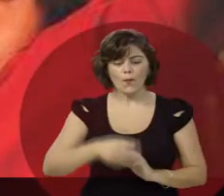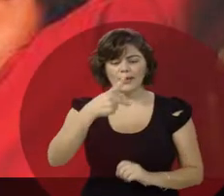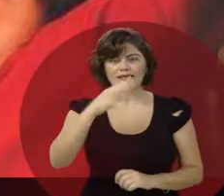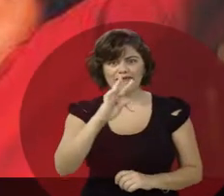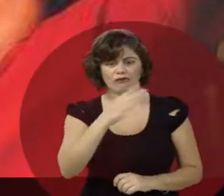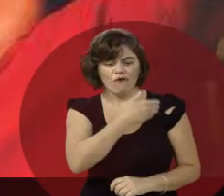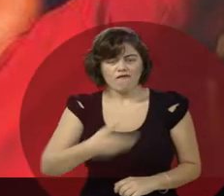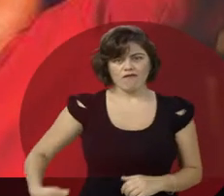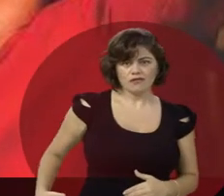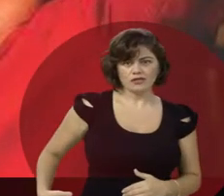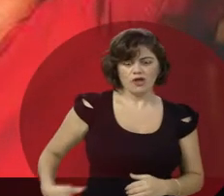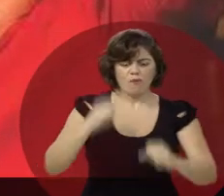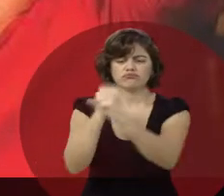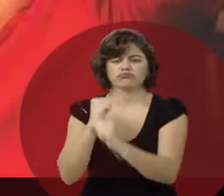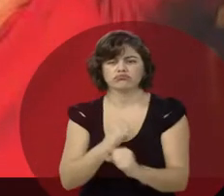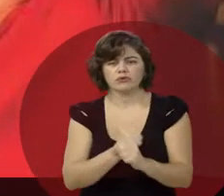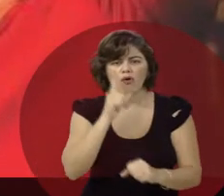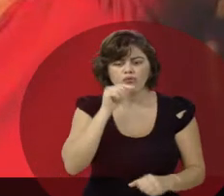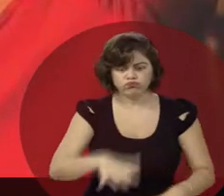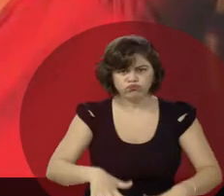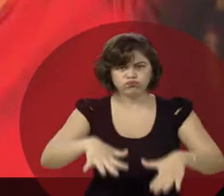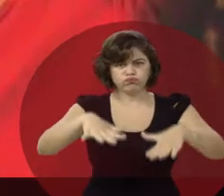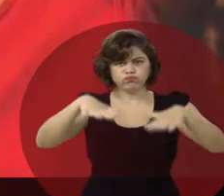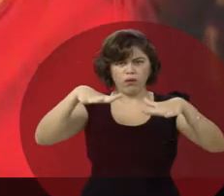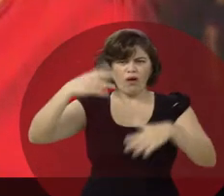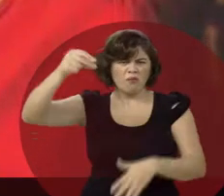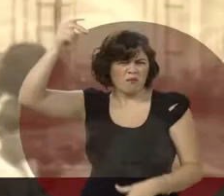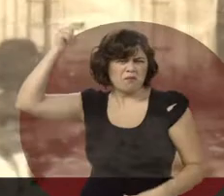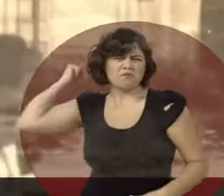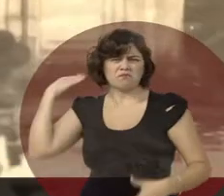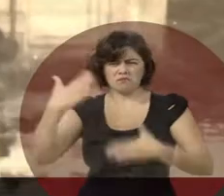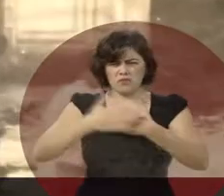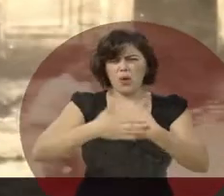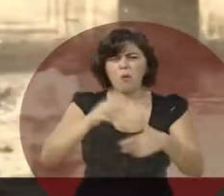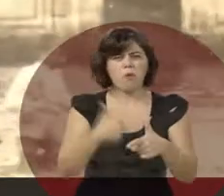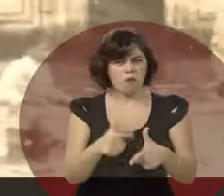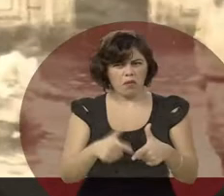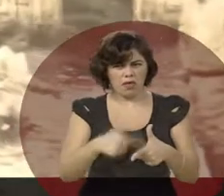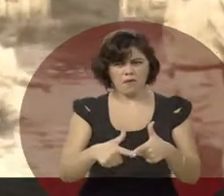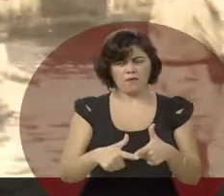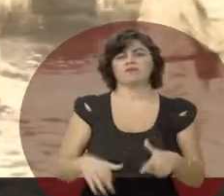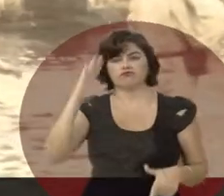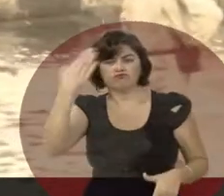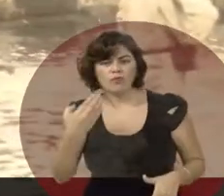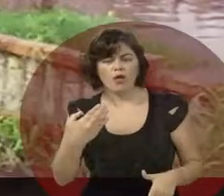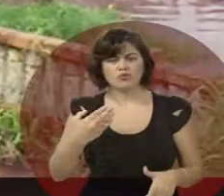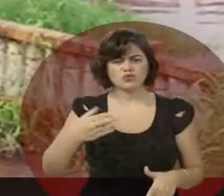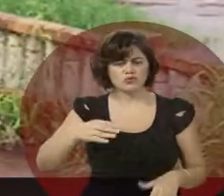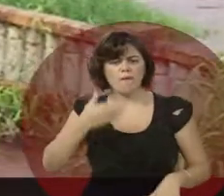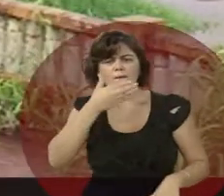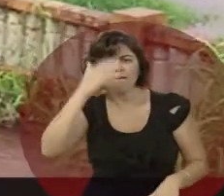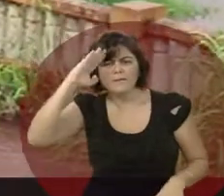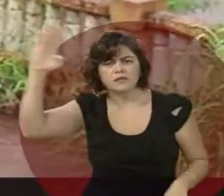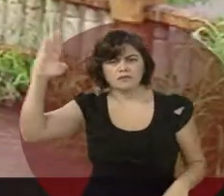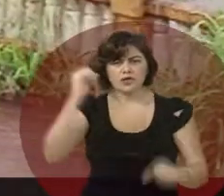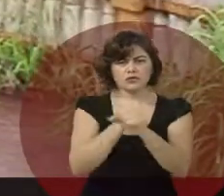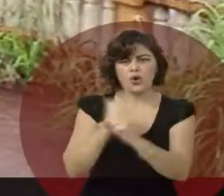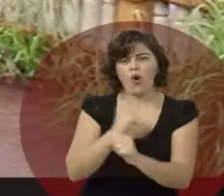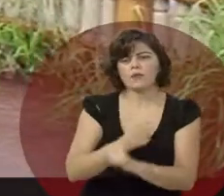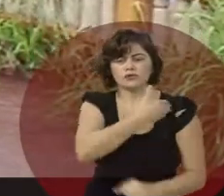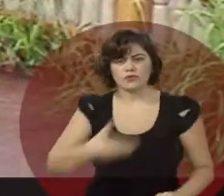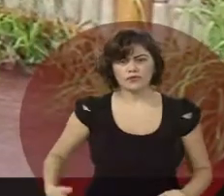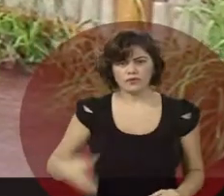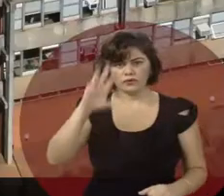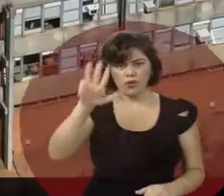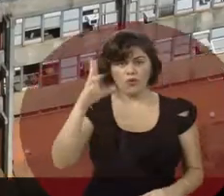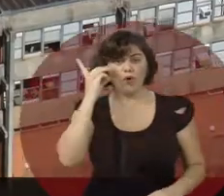Com o PT no governo, as obras antinchentes resolveram um problema antigo de Ribeirão Preto. Um dos maiores feitos dos governos